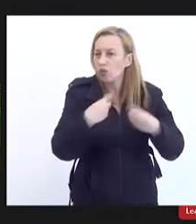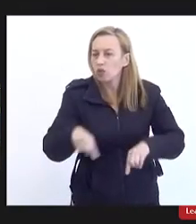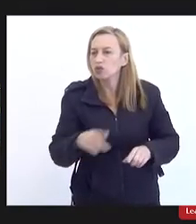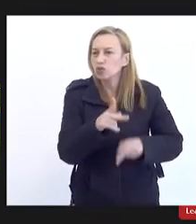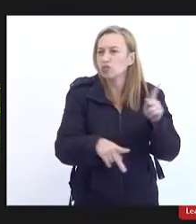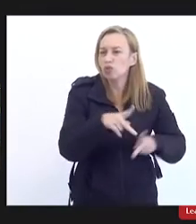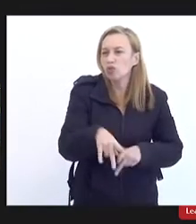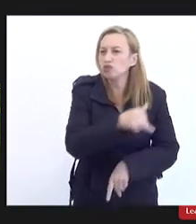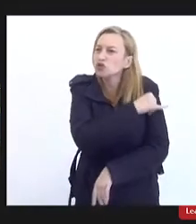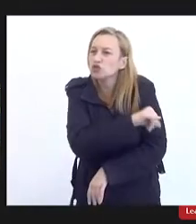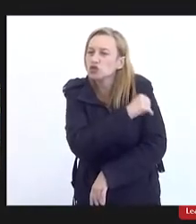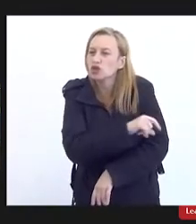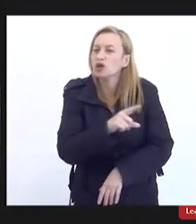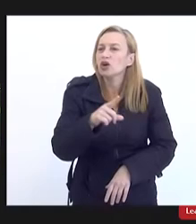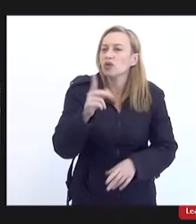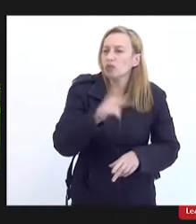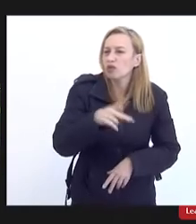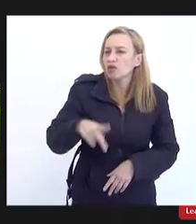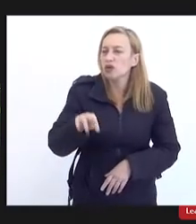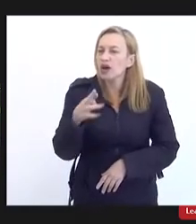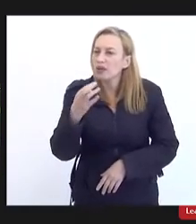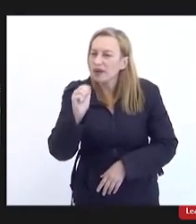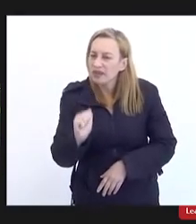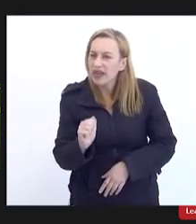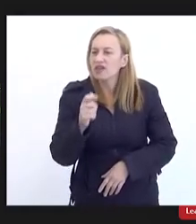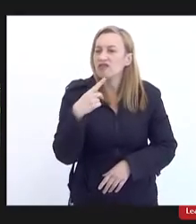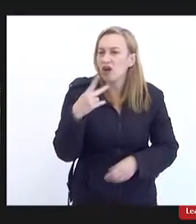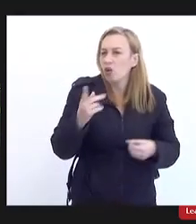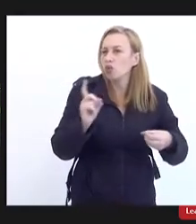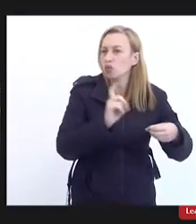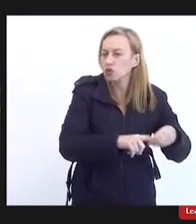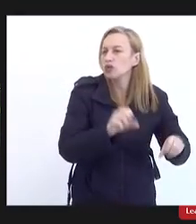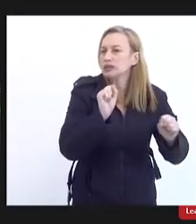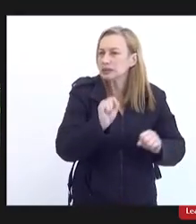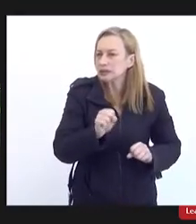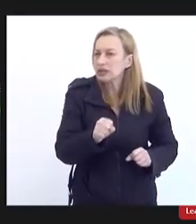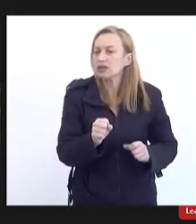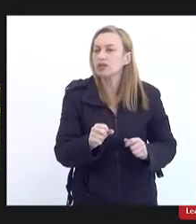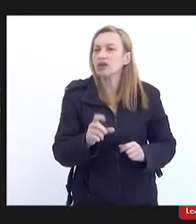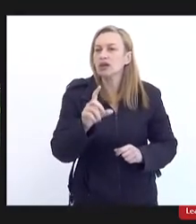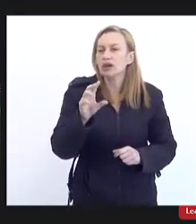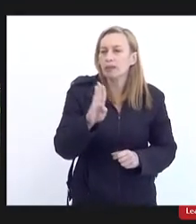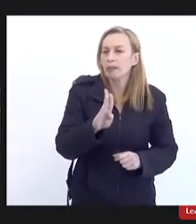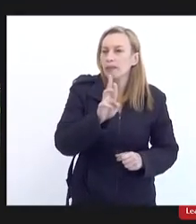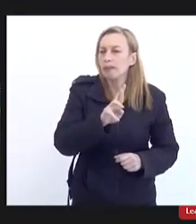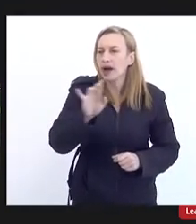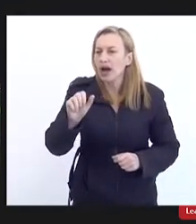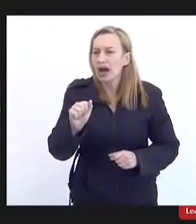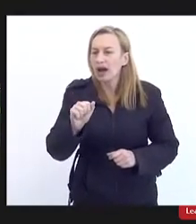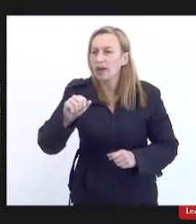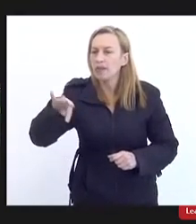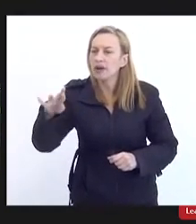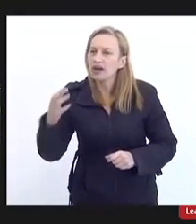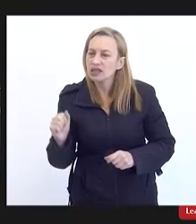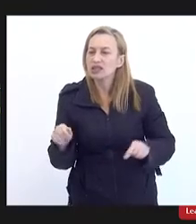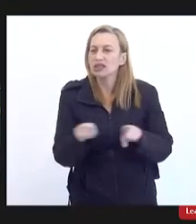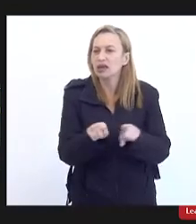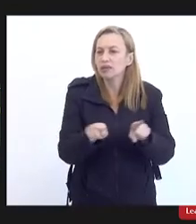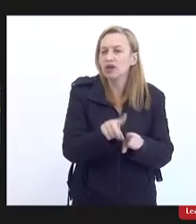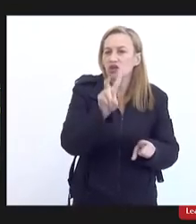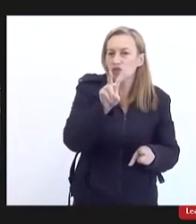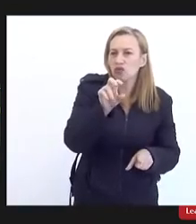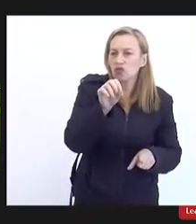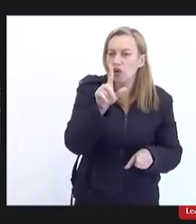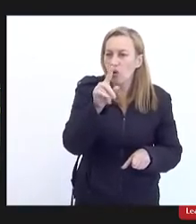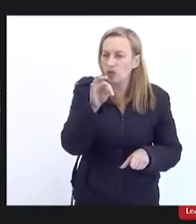bem dos consórcios é possível fazer consórcios regionais é possível que Barra Mansa se una a Volta Redonda a Piraí